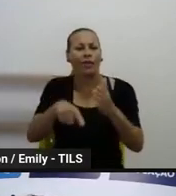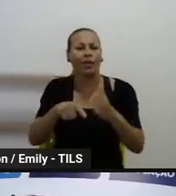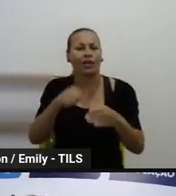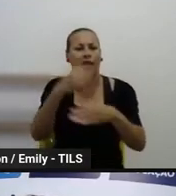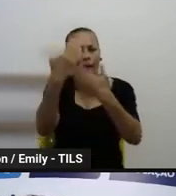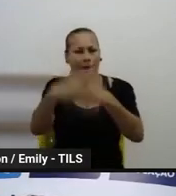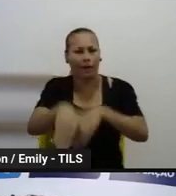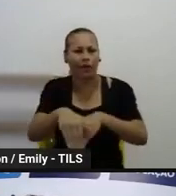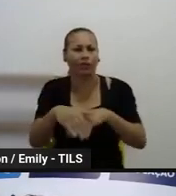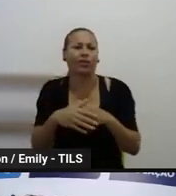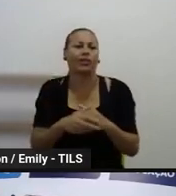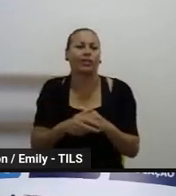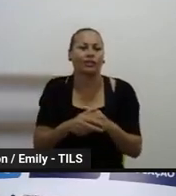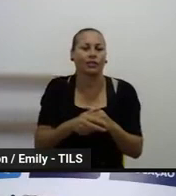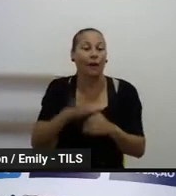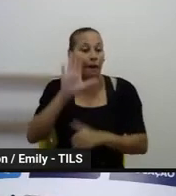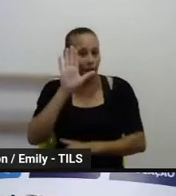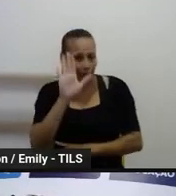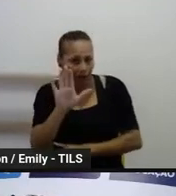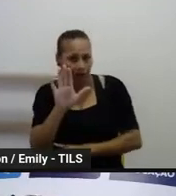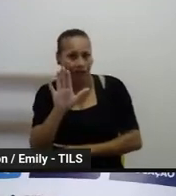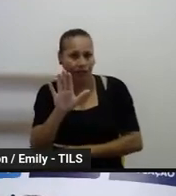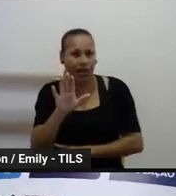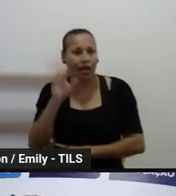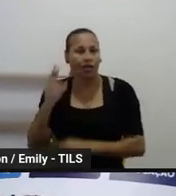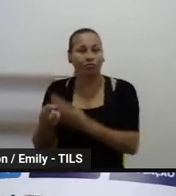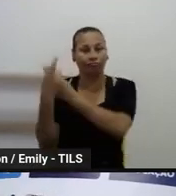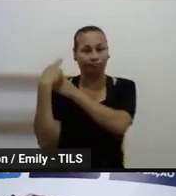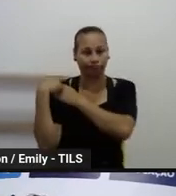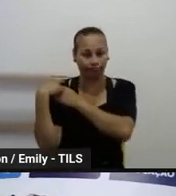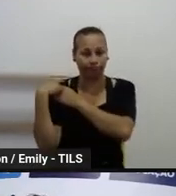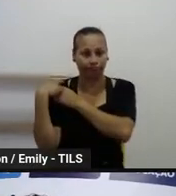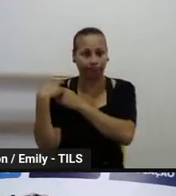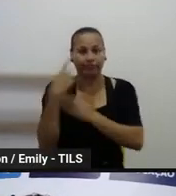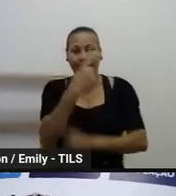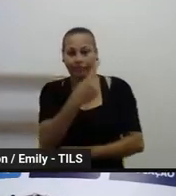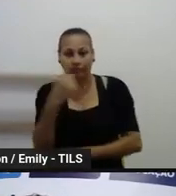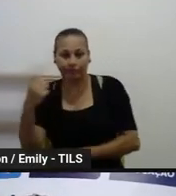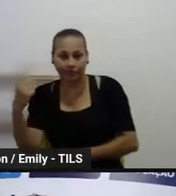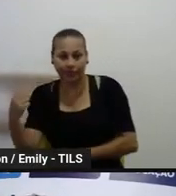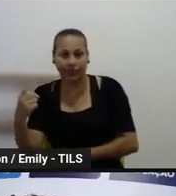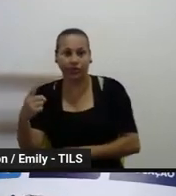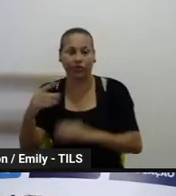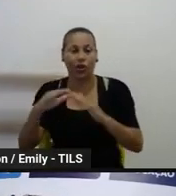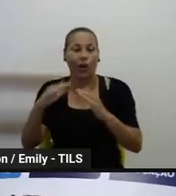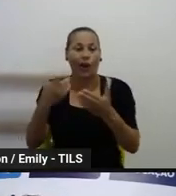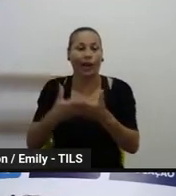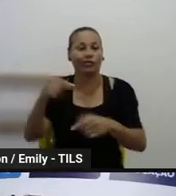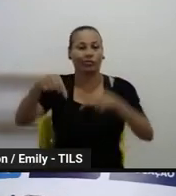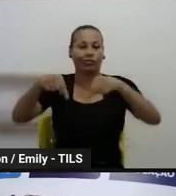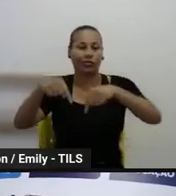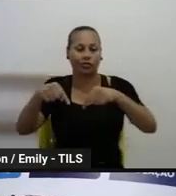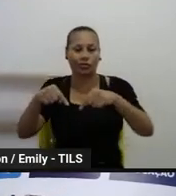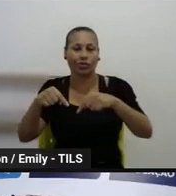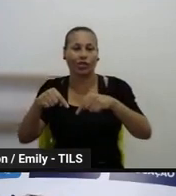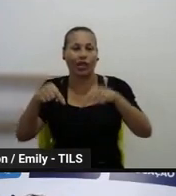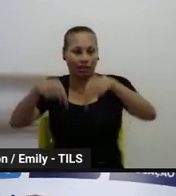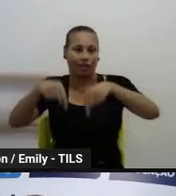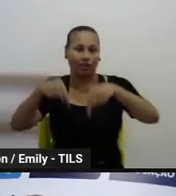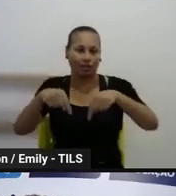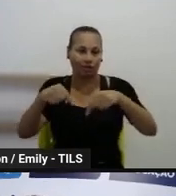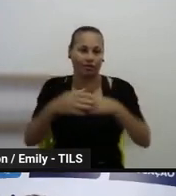elaboração da avaliação é de responsabilidade do programa Caminhos da Educação e de responsabilidade aqui